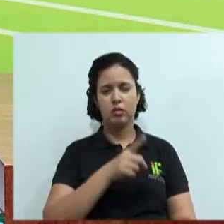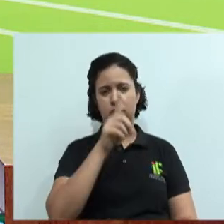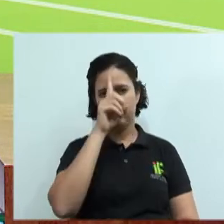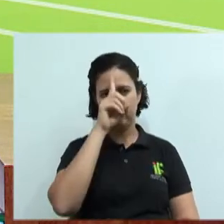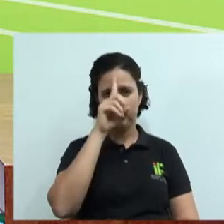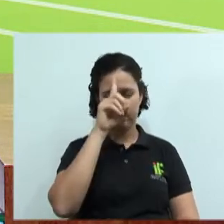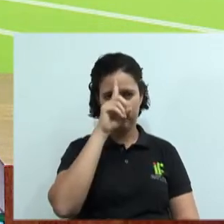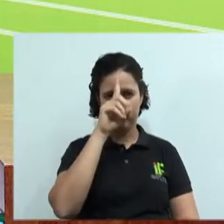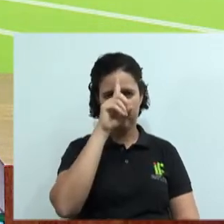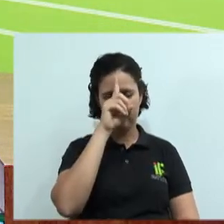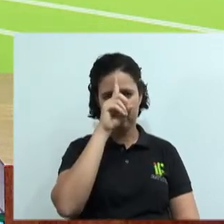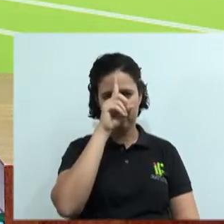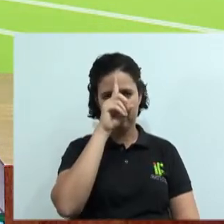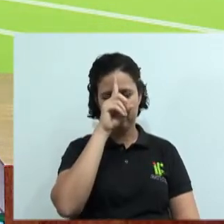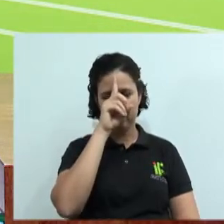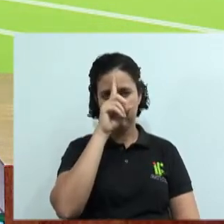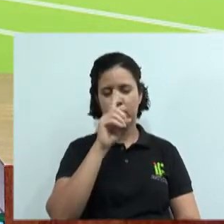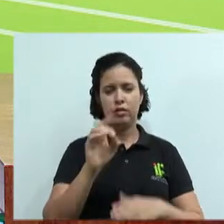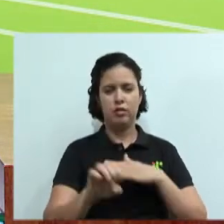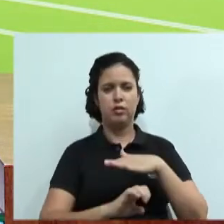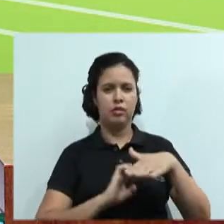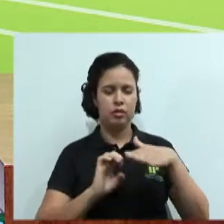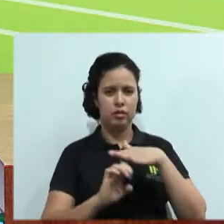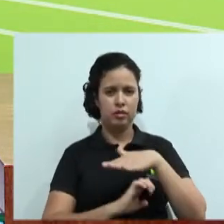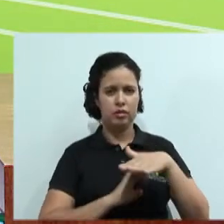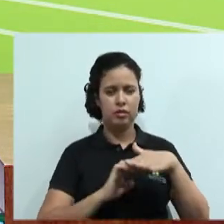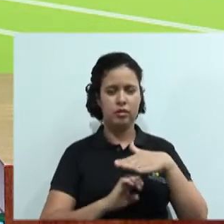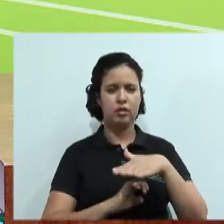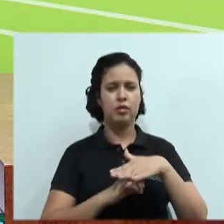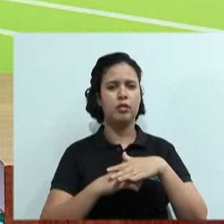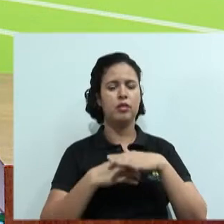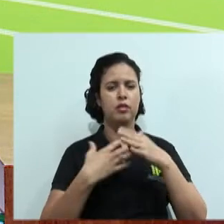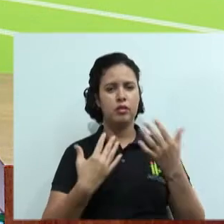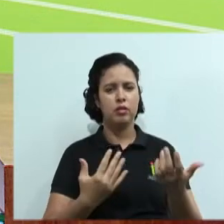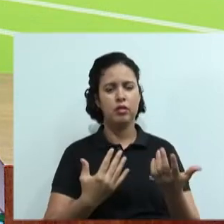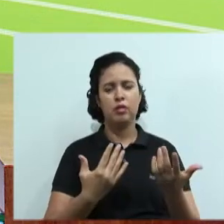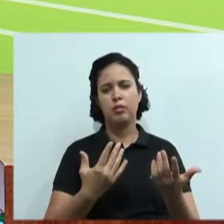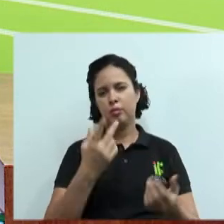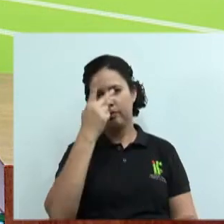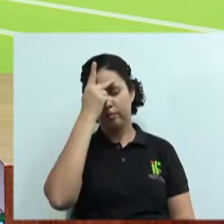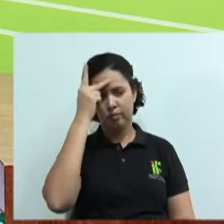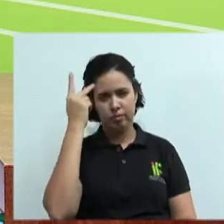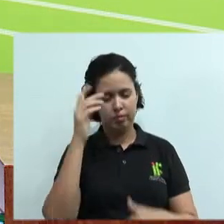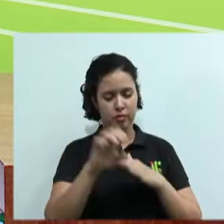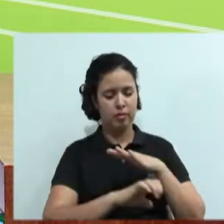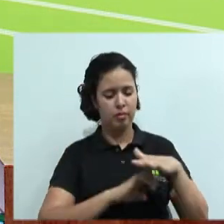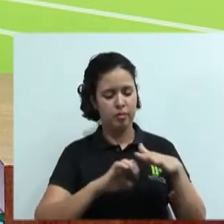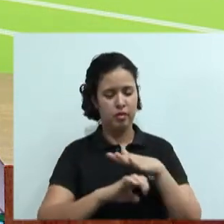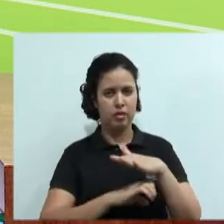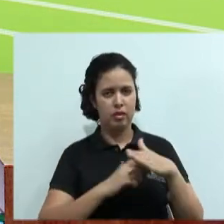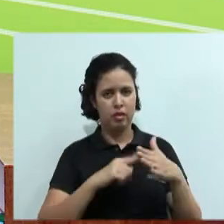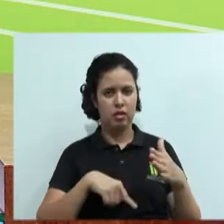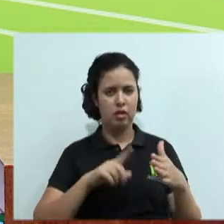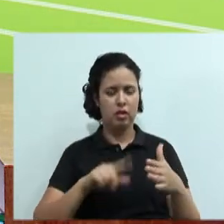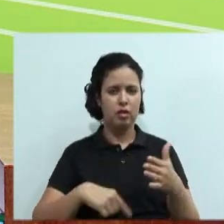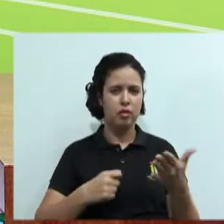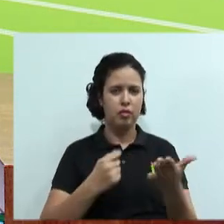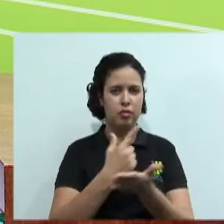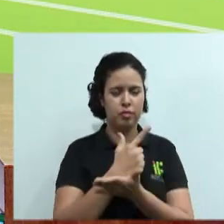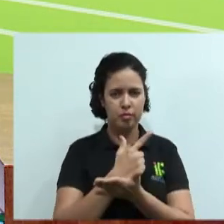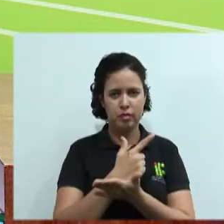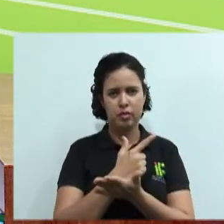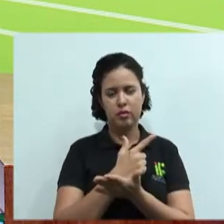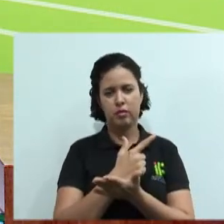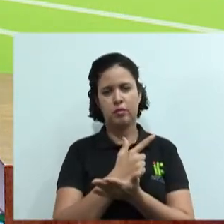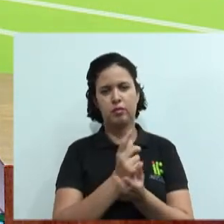dia, nas negociações de grandes empresas, na qual uma quer comprar uma outra empresa e a outra fala, o meu preço é esse, se você quiser comprar, eu